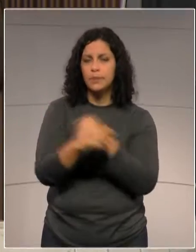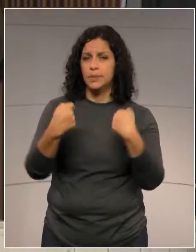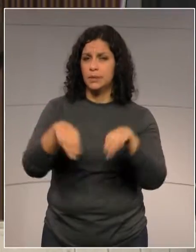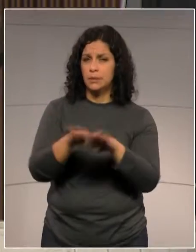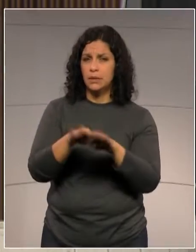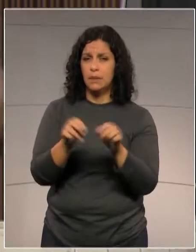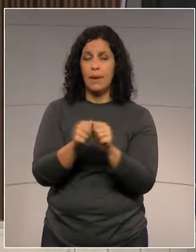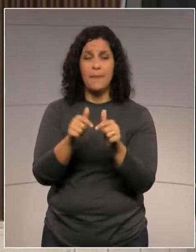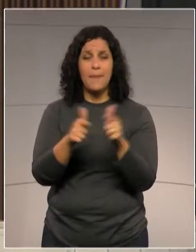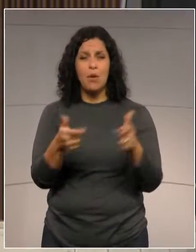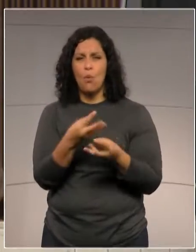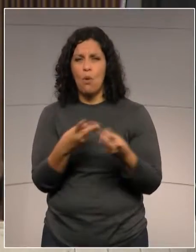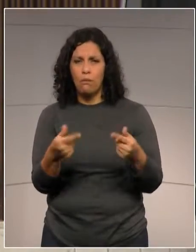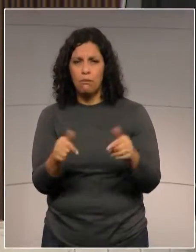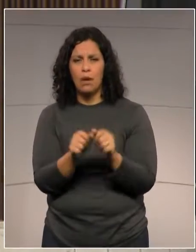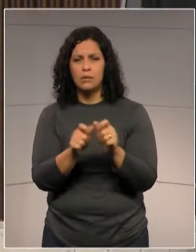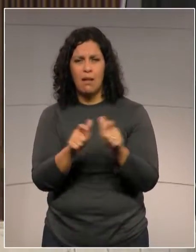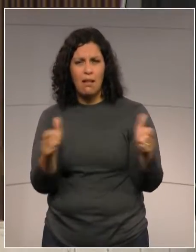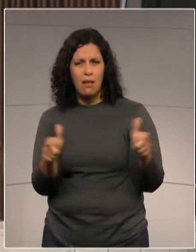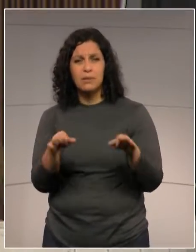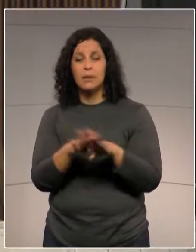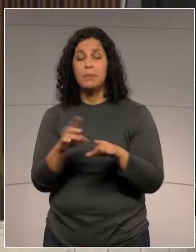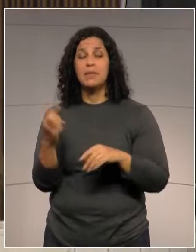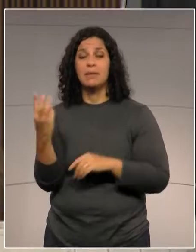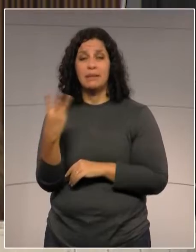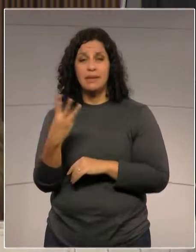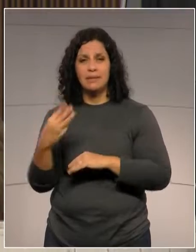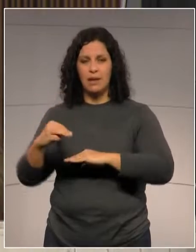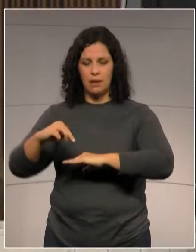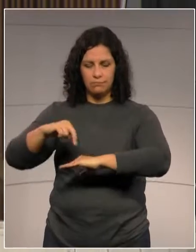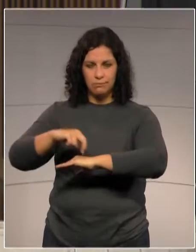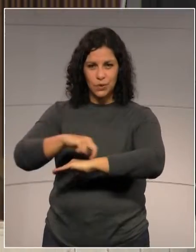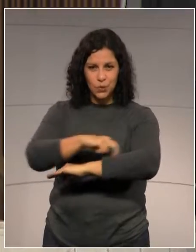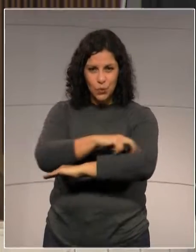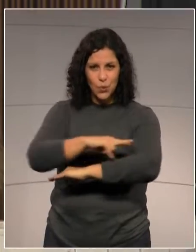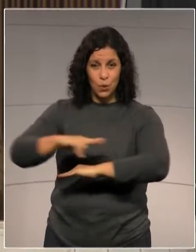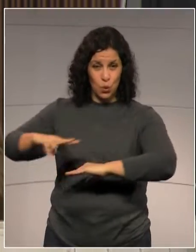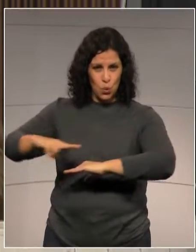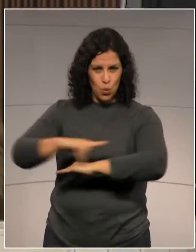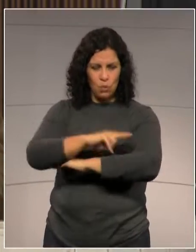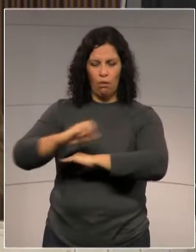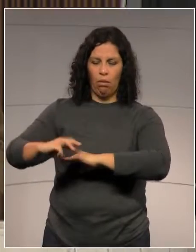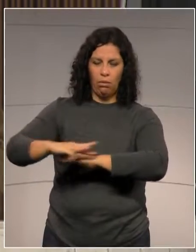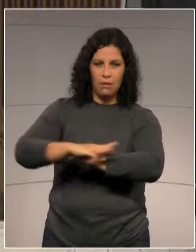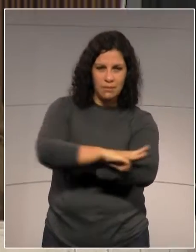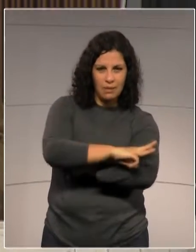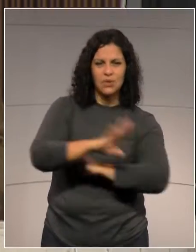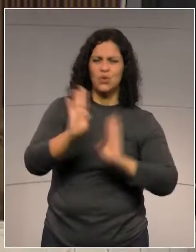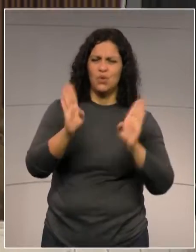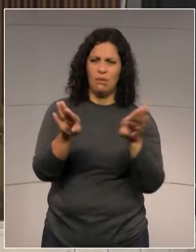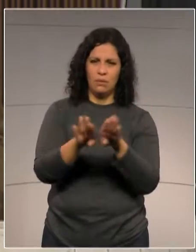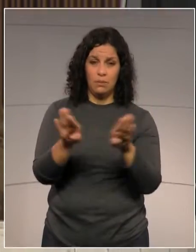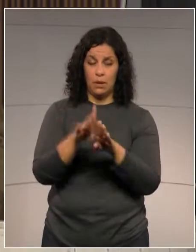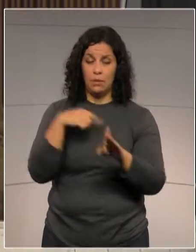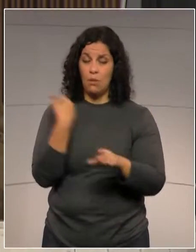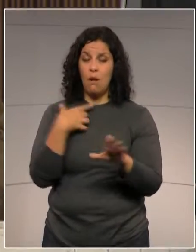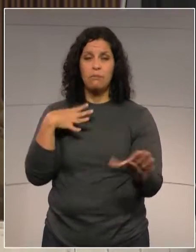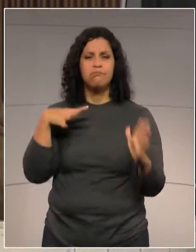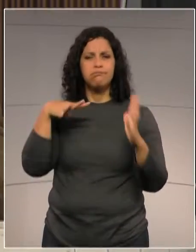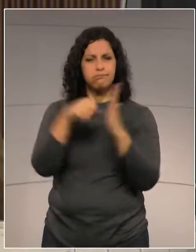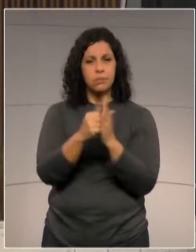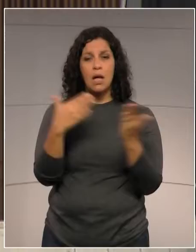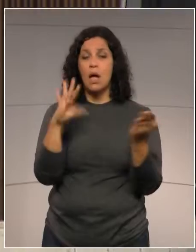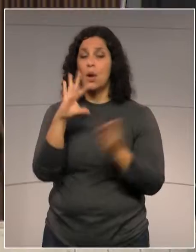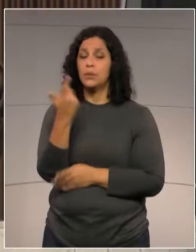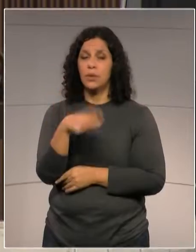alargadas, precisam ter terceiras vias. E quando acontecem acidentes, como aconteceram neste final de semana,